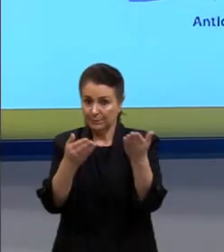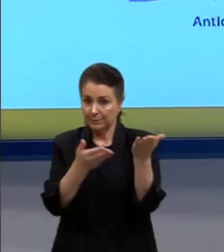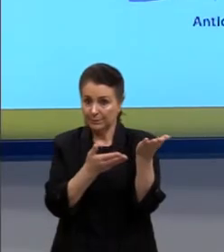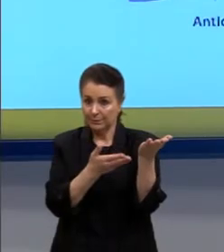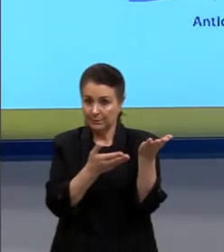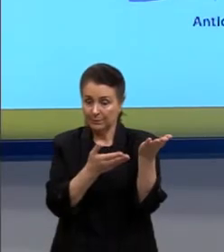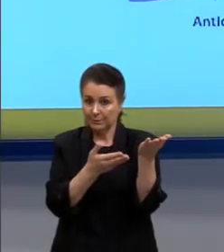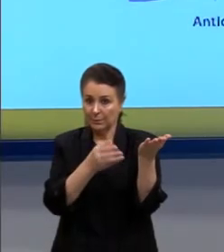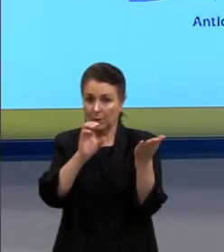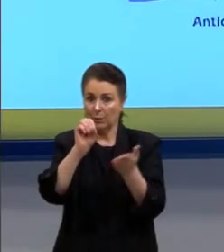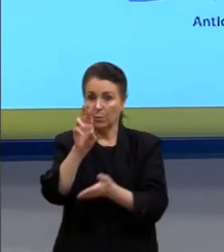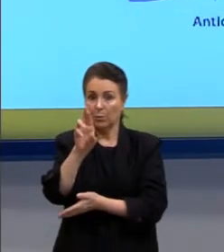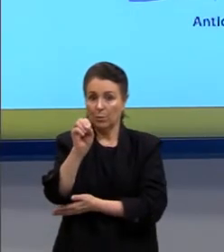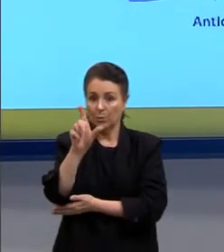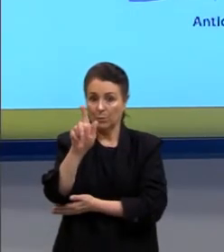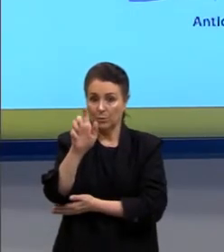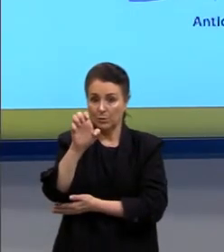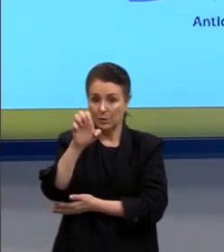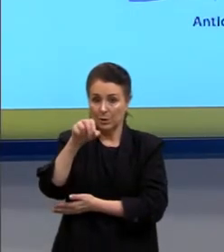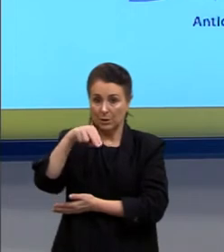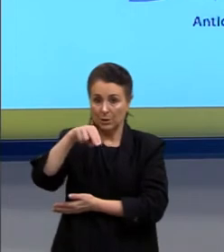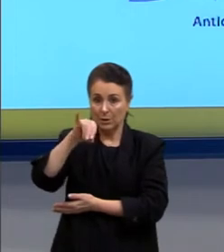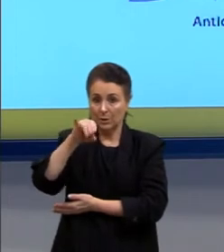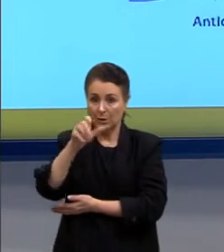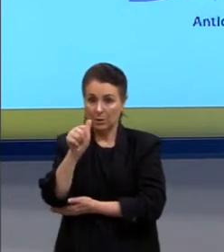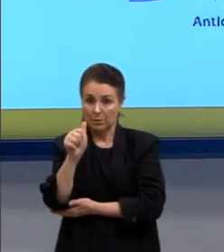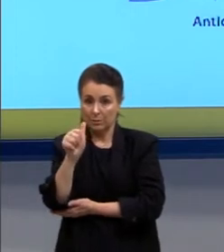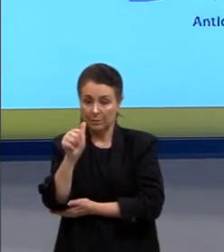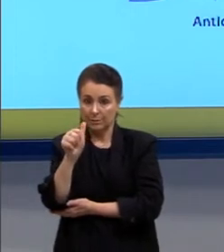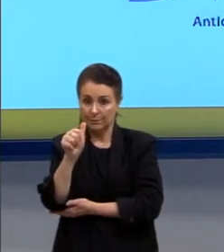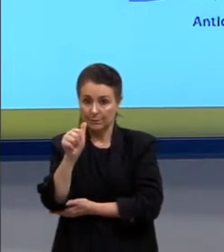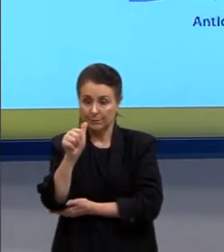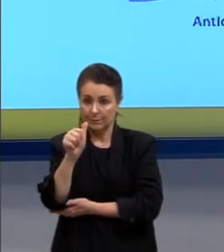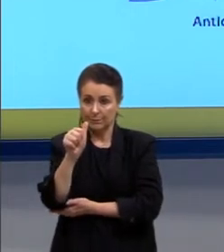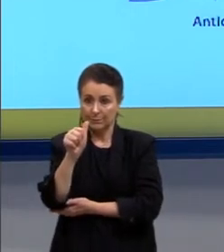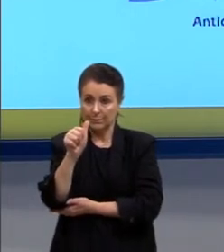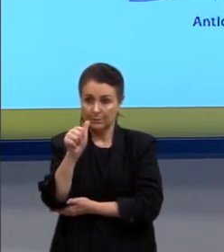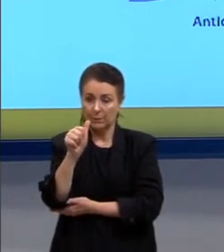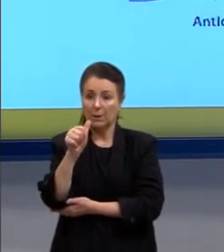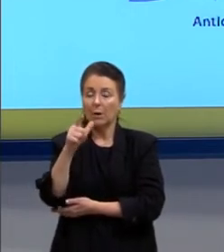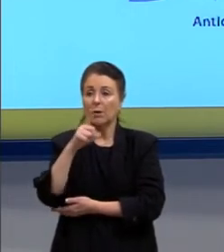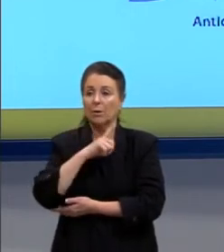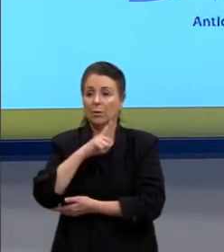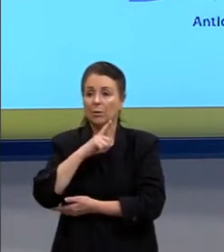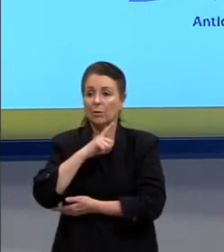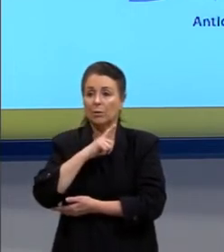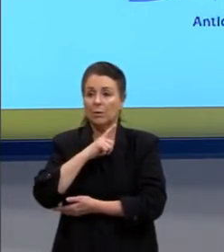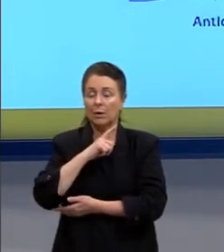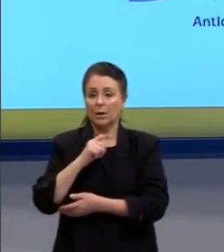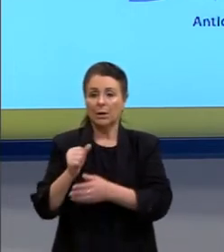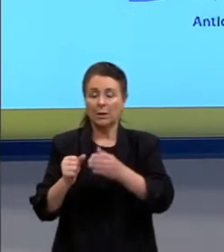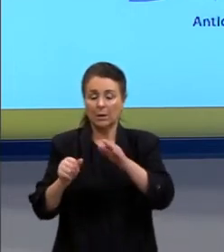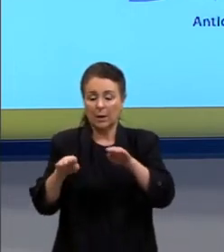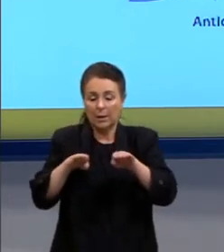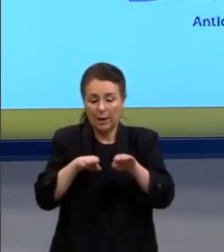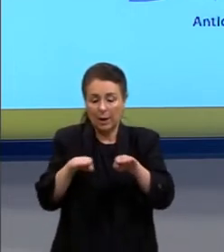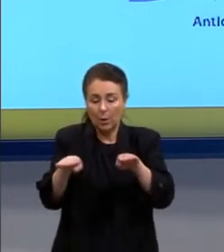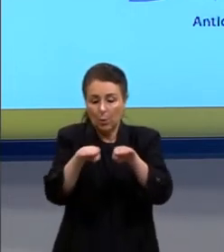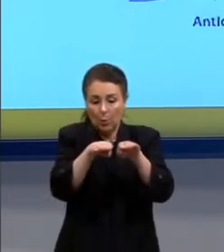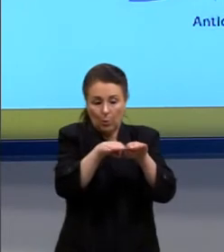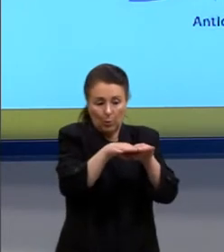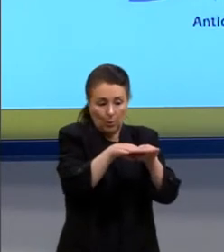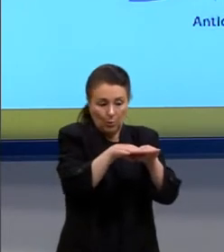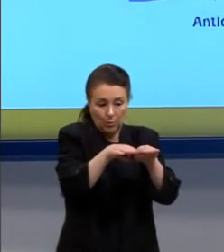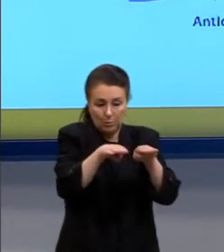Essa orogenia, então, quando nós temos a... ocorre no sistema horizontal, isso quer dizer que